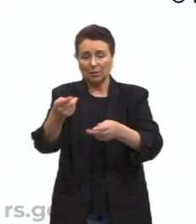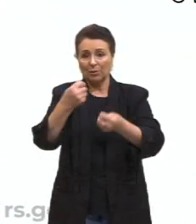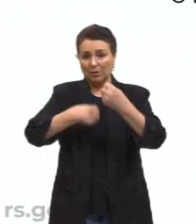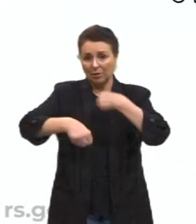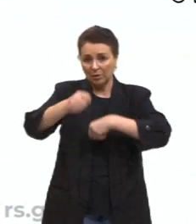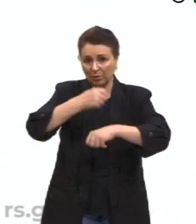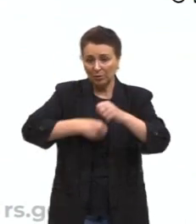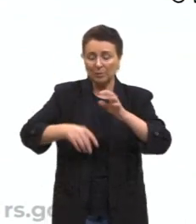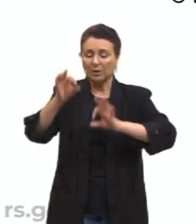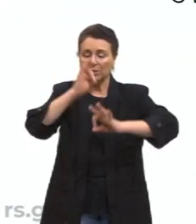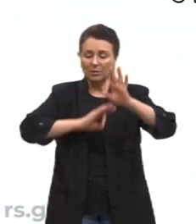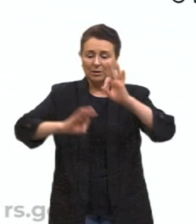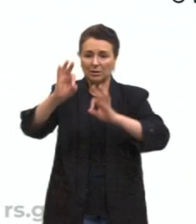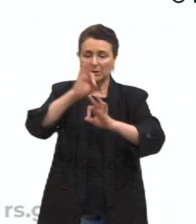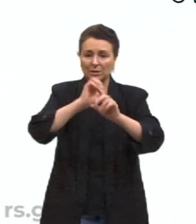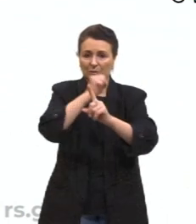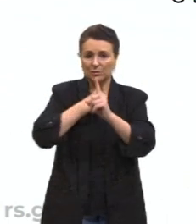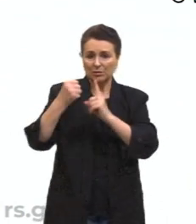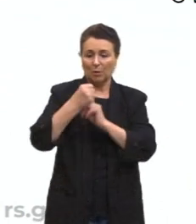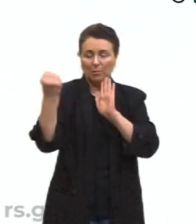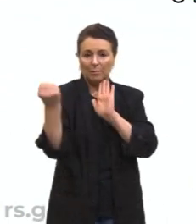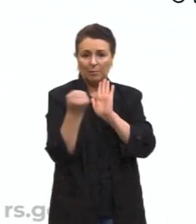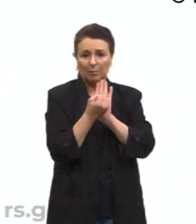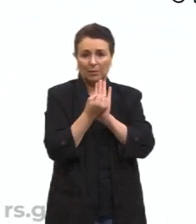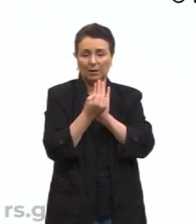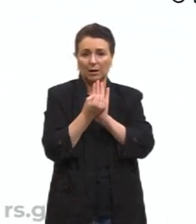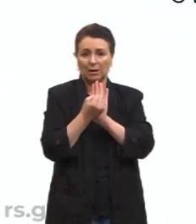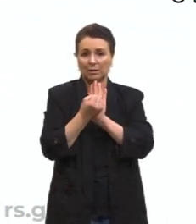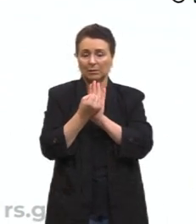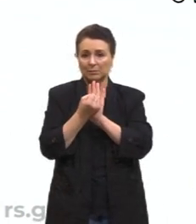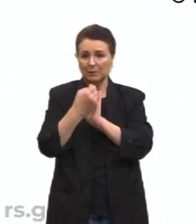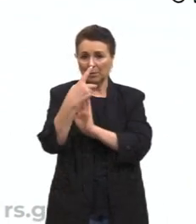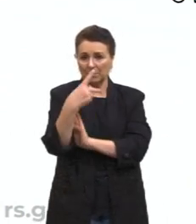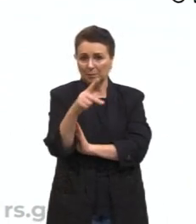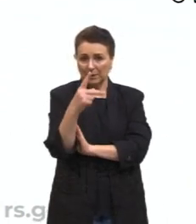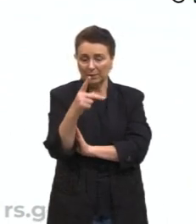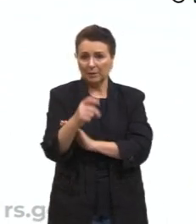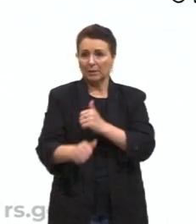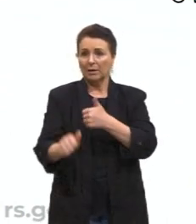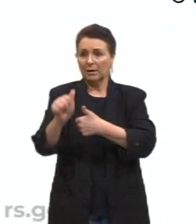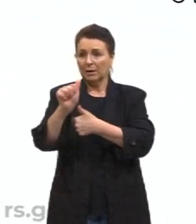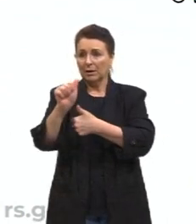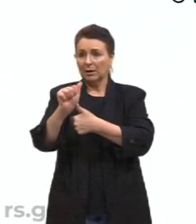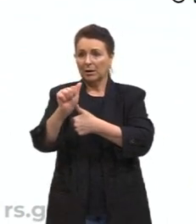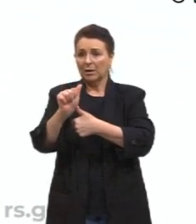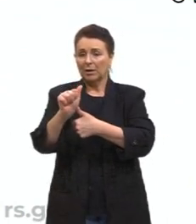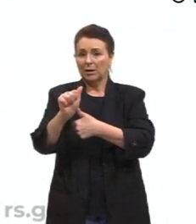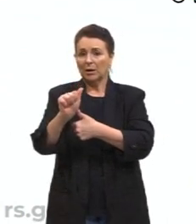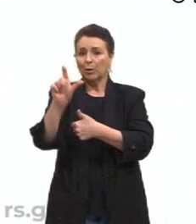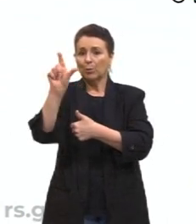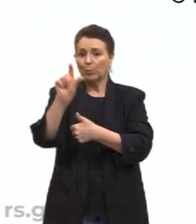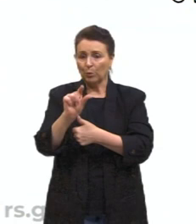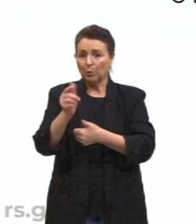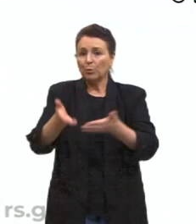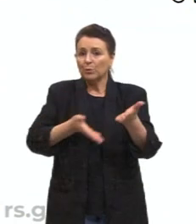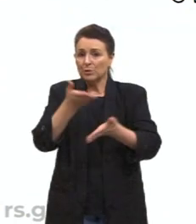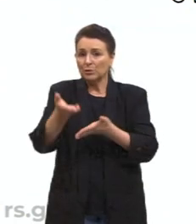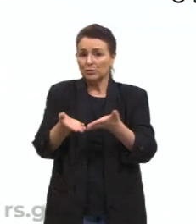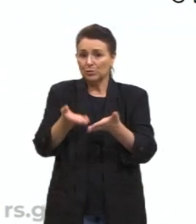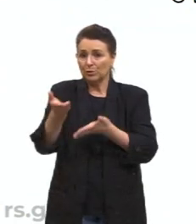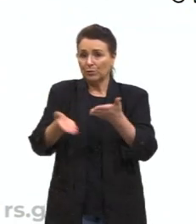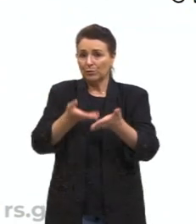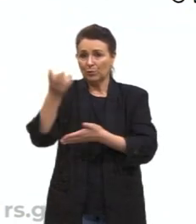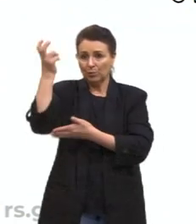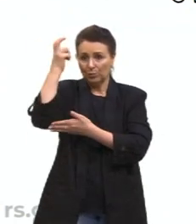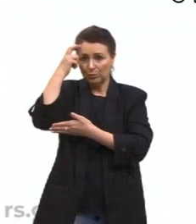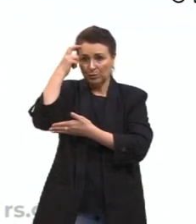e organização social marcada pelo ou pela alternativa A, escassez de incentivo cultural, o texto não